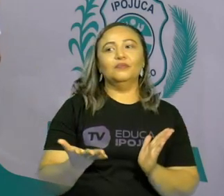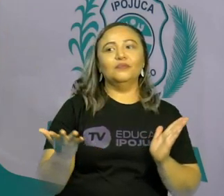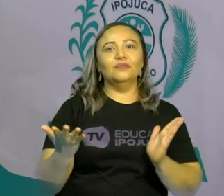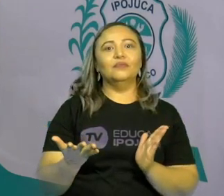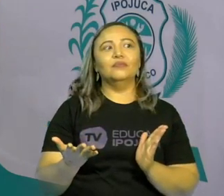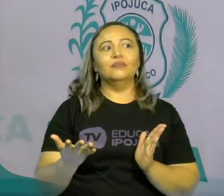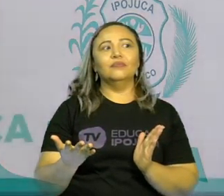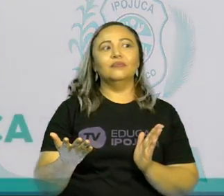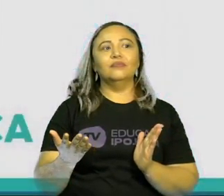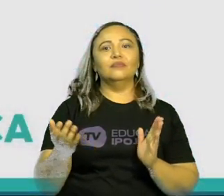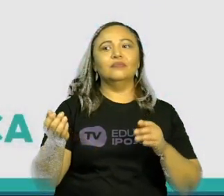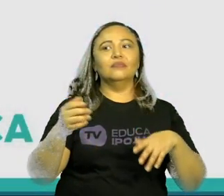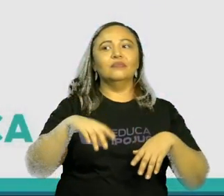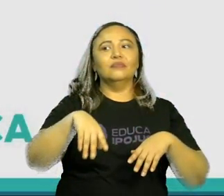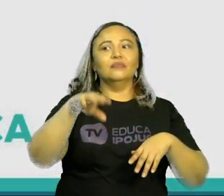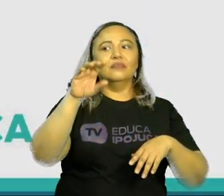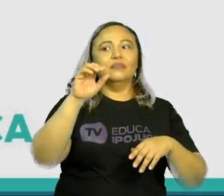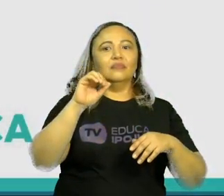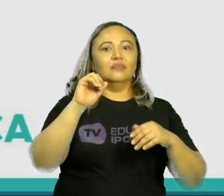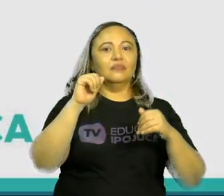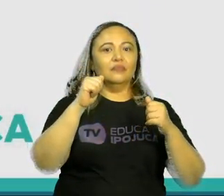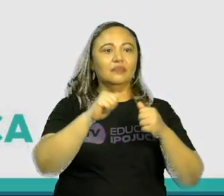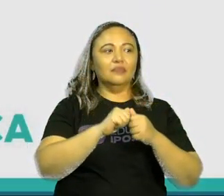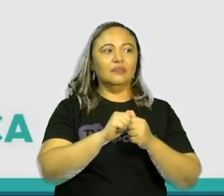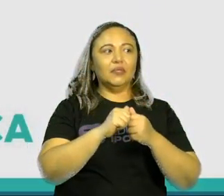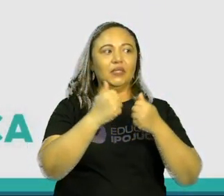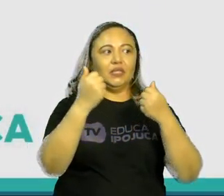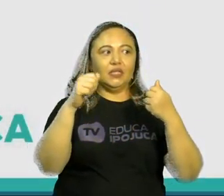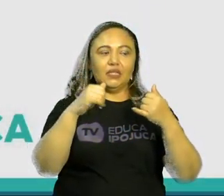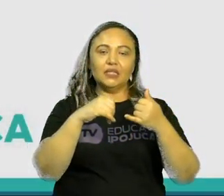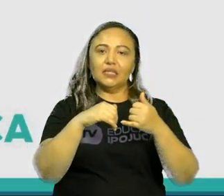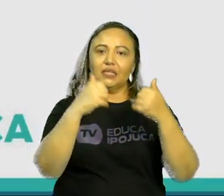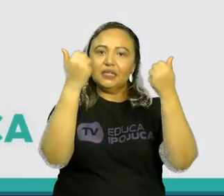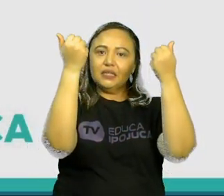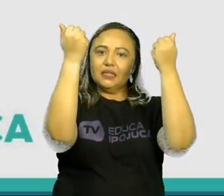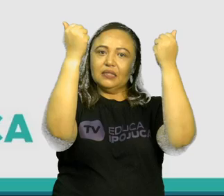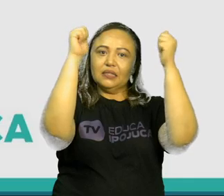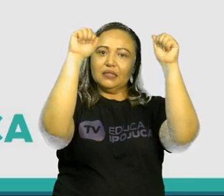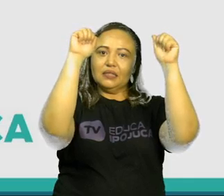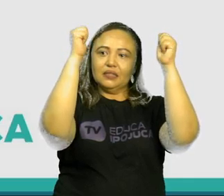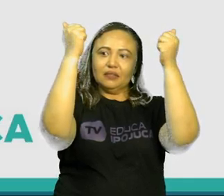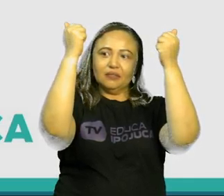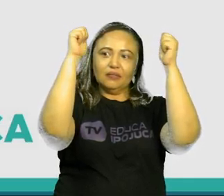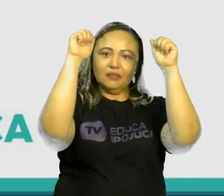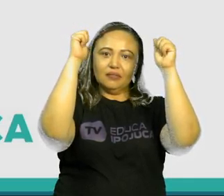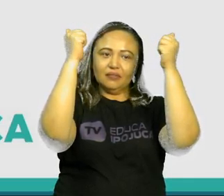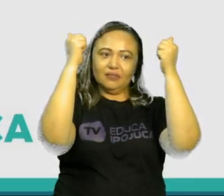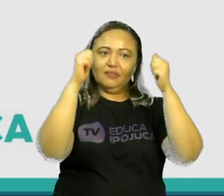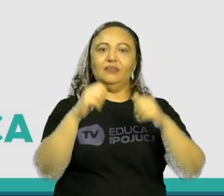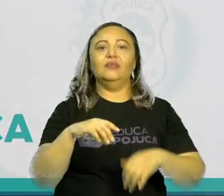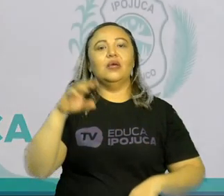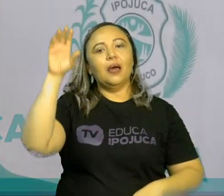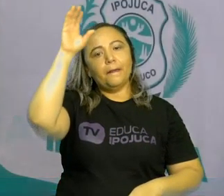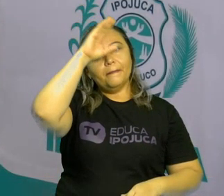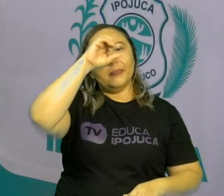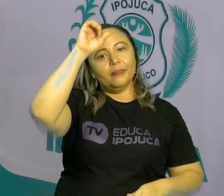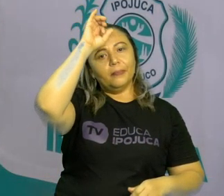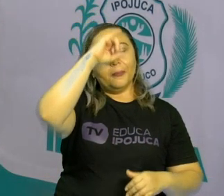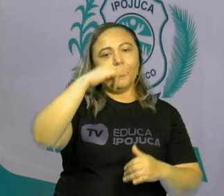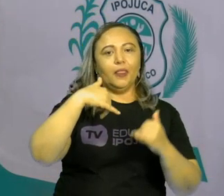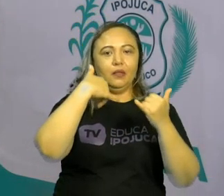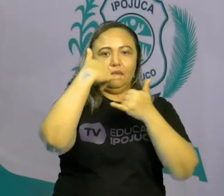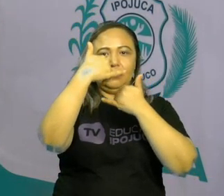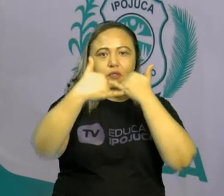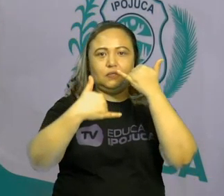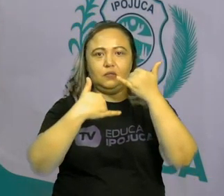jogos e brincadeiras. Vamos aprender um pouco sobre os jogos, alguns jogos que já